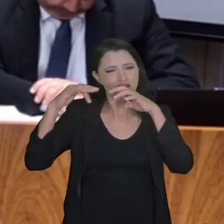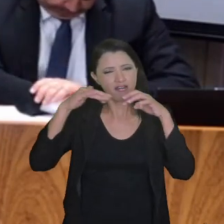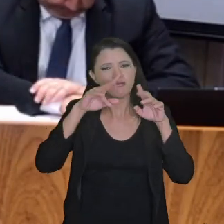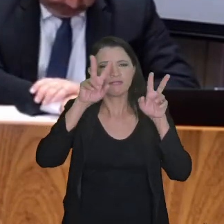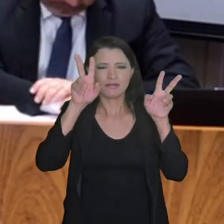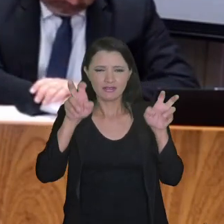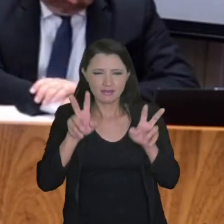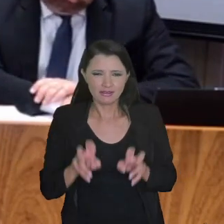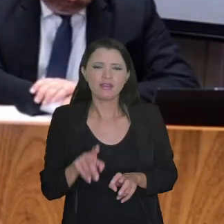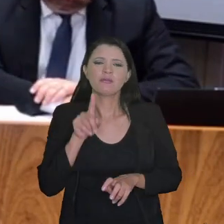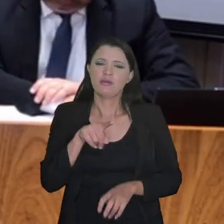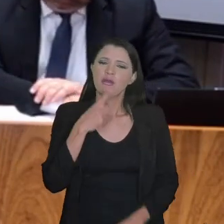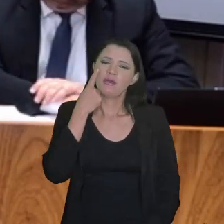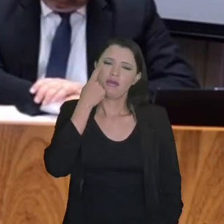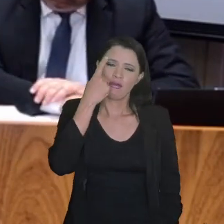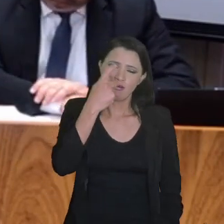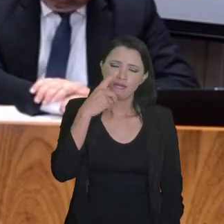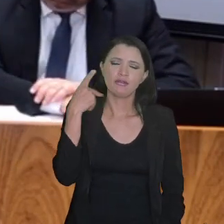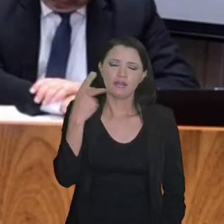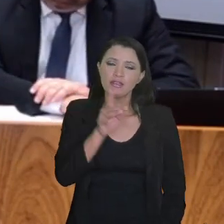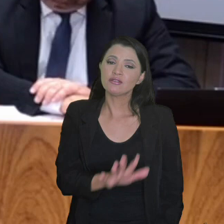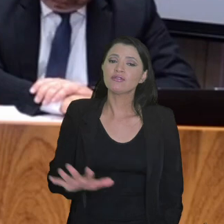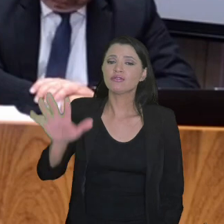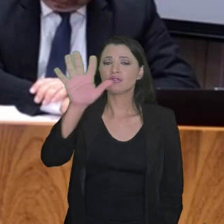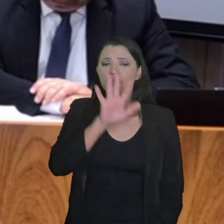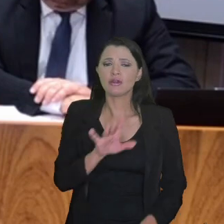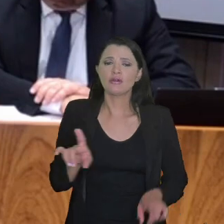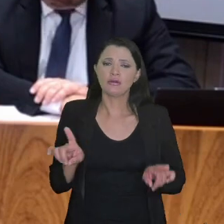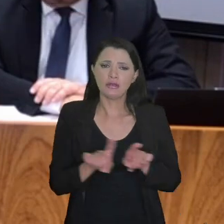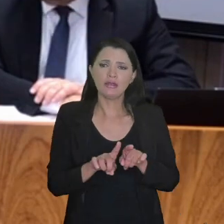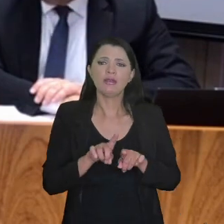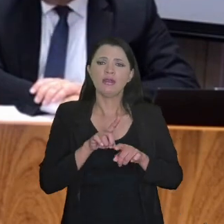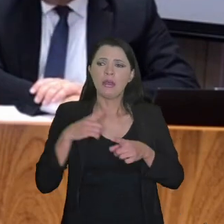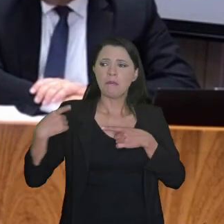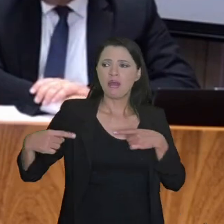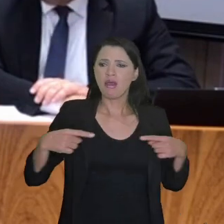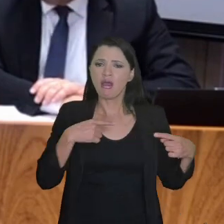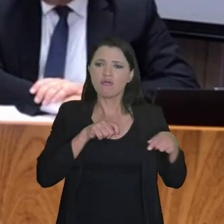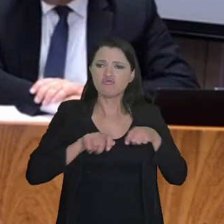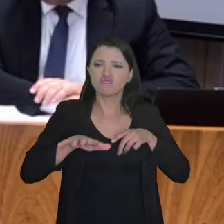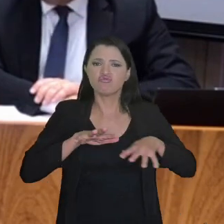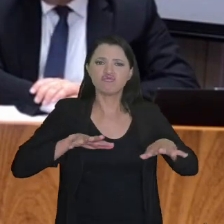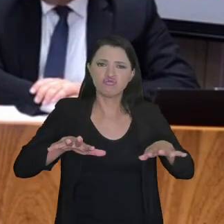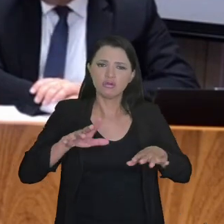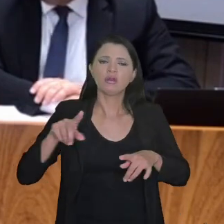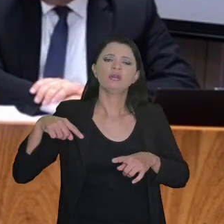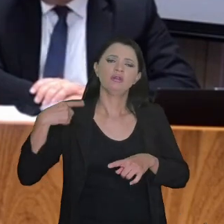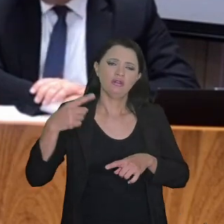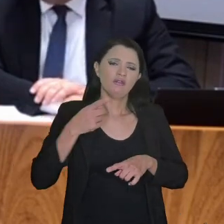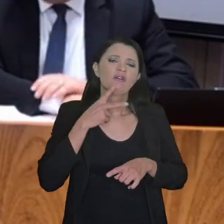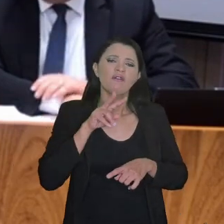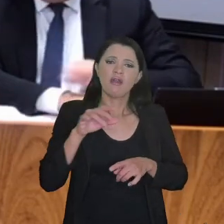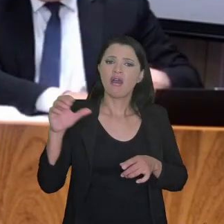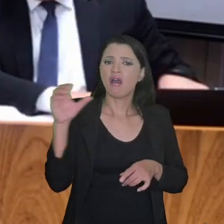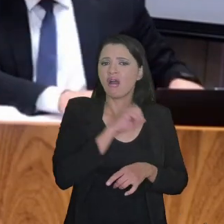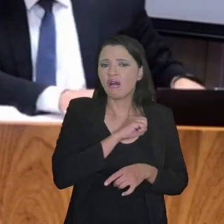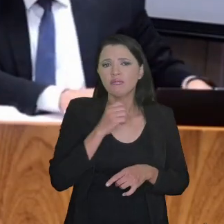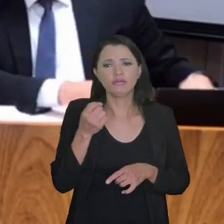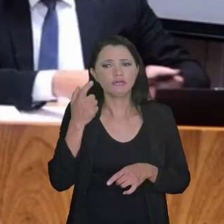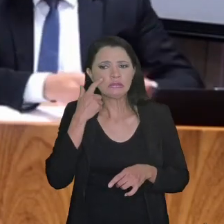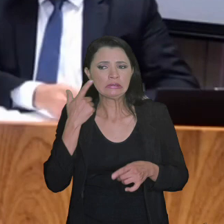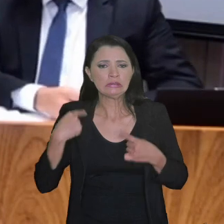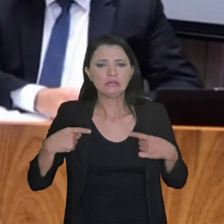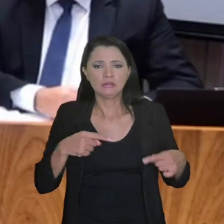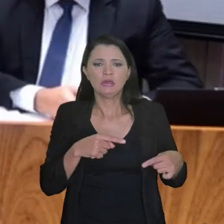pensemos sobre essas questões que são de interesse geral e repercutem mais cedo ou mais tarde